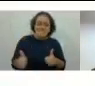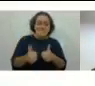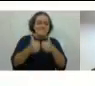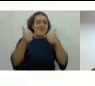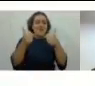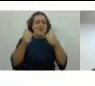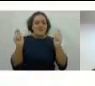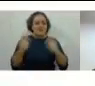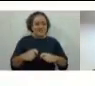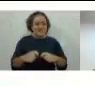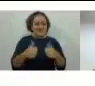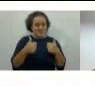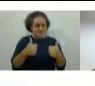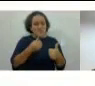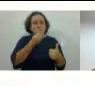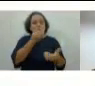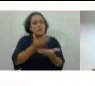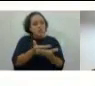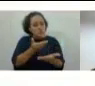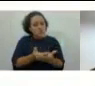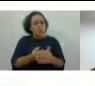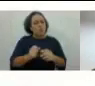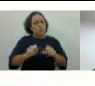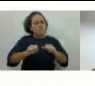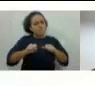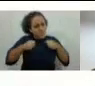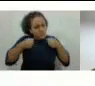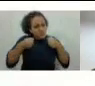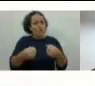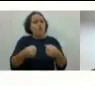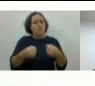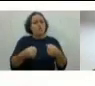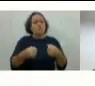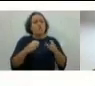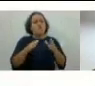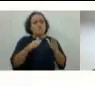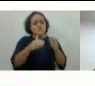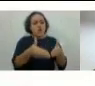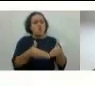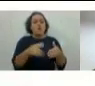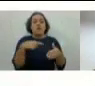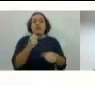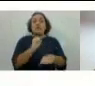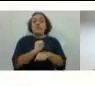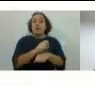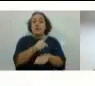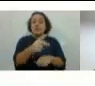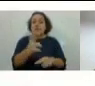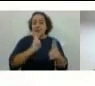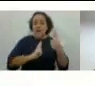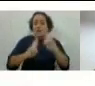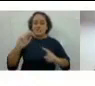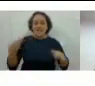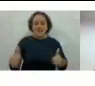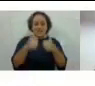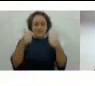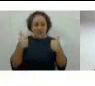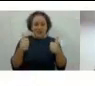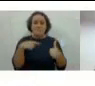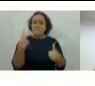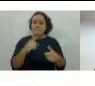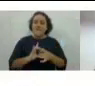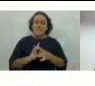seja a melhor possível, tá bem? Então, bons estudos, dediquem-se, porque a gente está esperando de vocês o melhor, o melhor